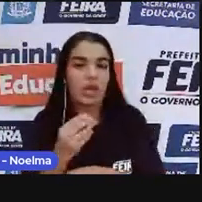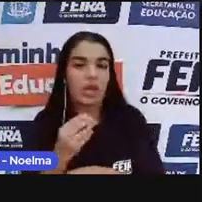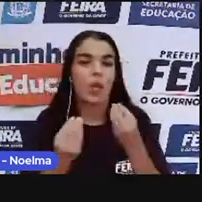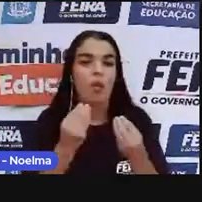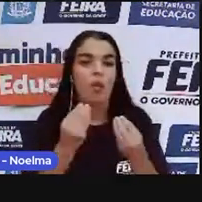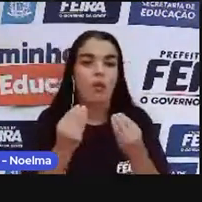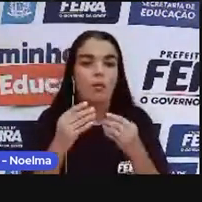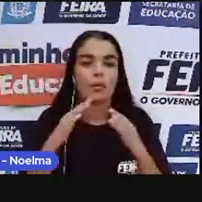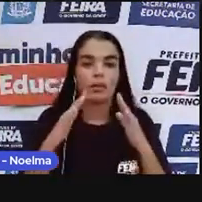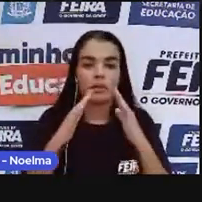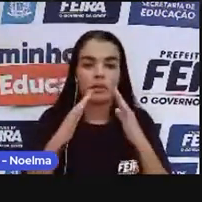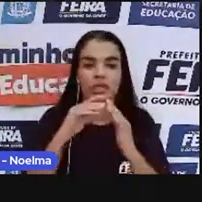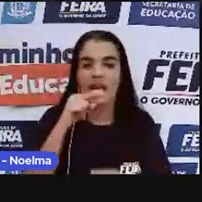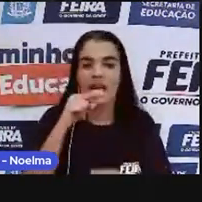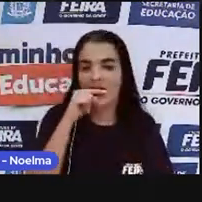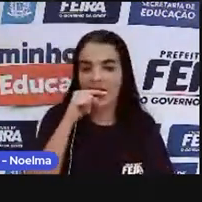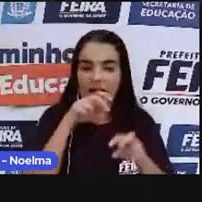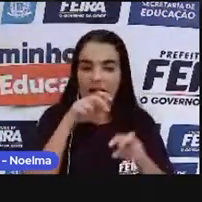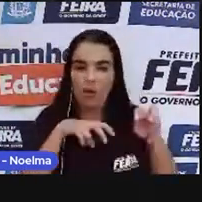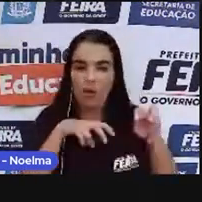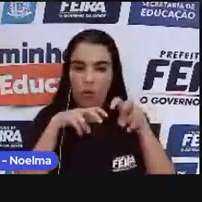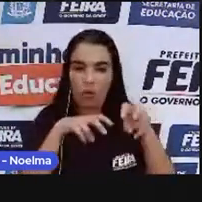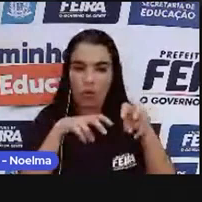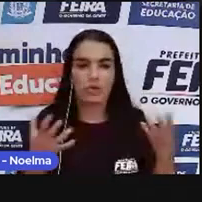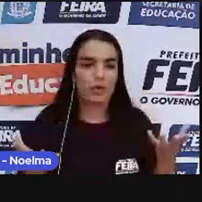cana-de-açúcar. Vamos assistir?